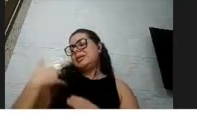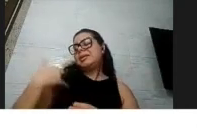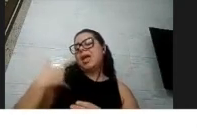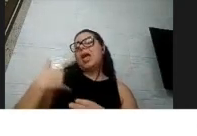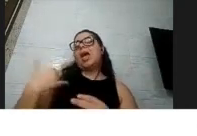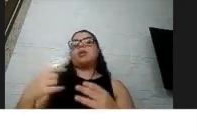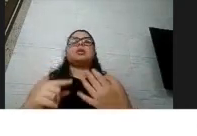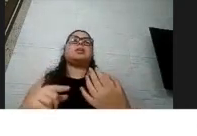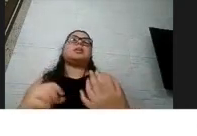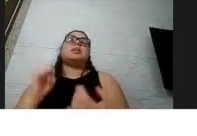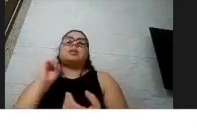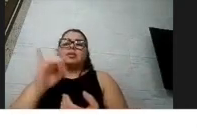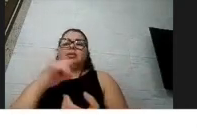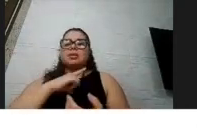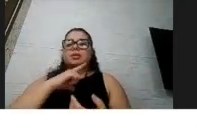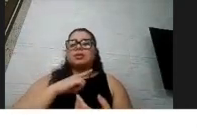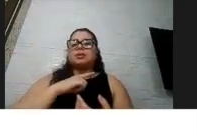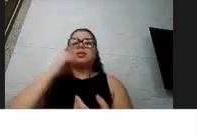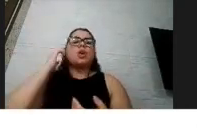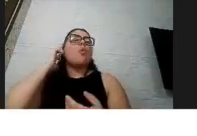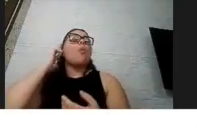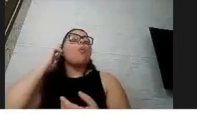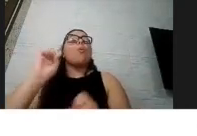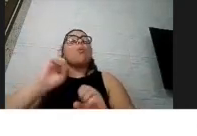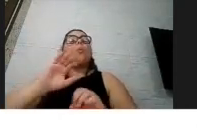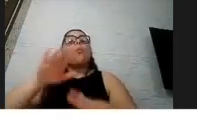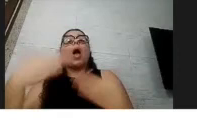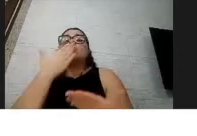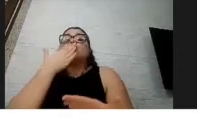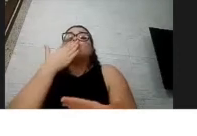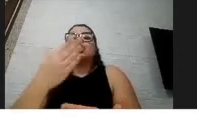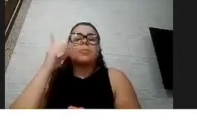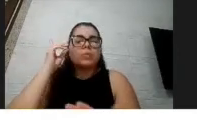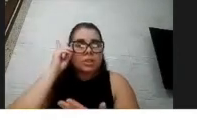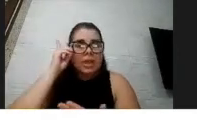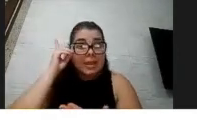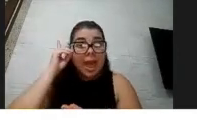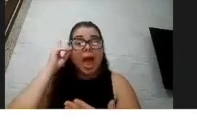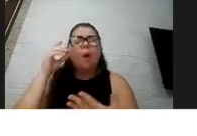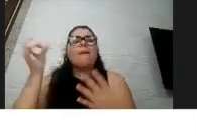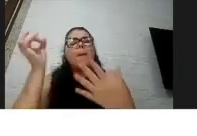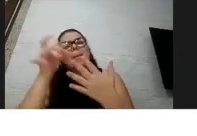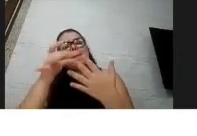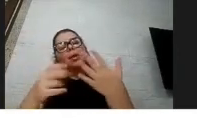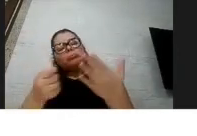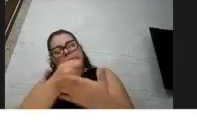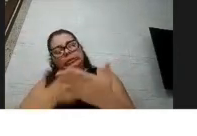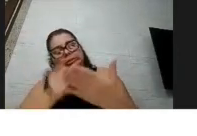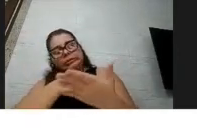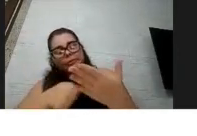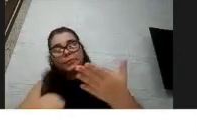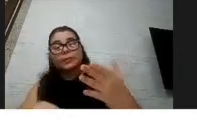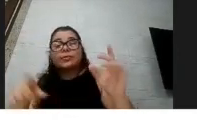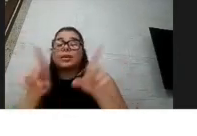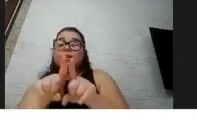trissomia 21, trissomia livre ou mosaicismo, então, uma série de características da pessoa, mas também características